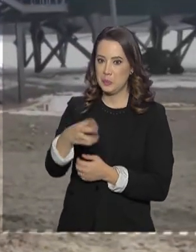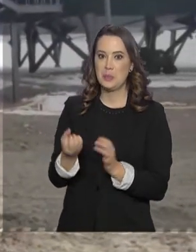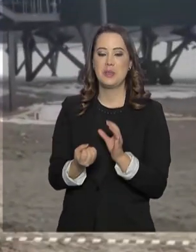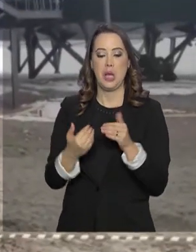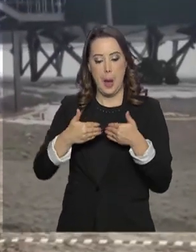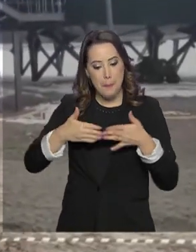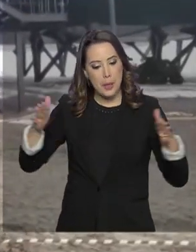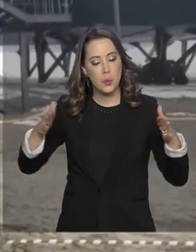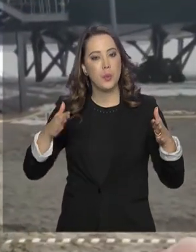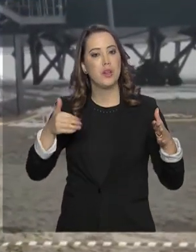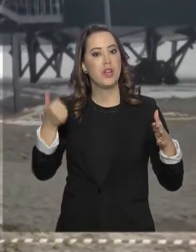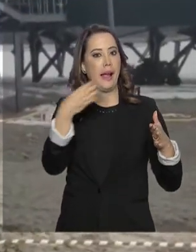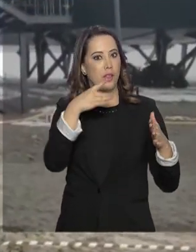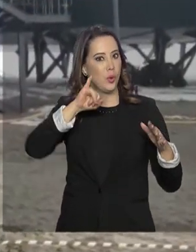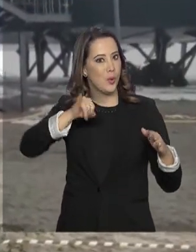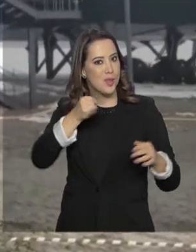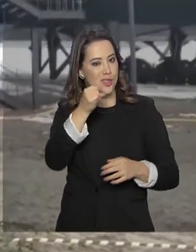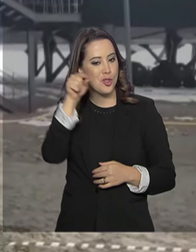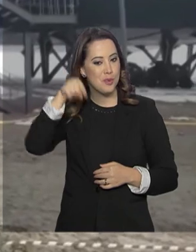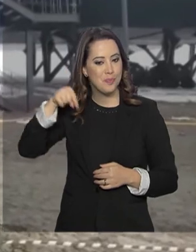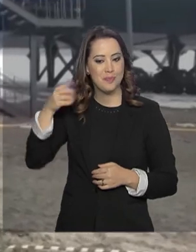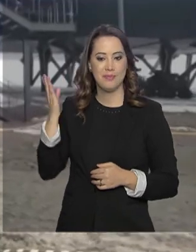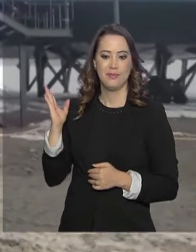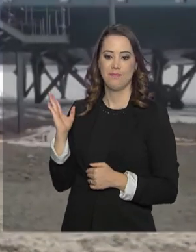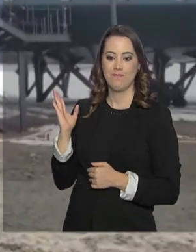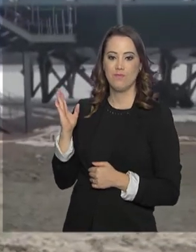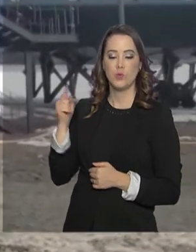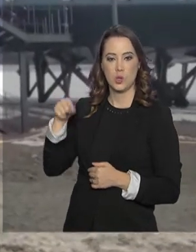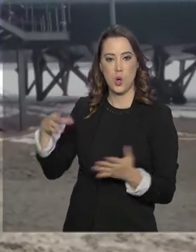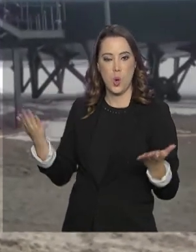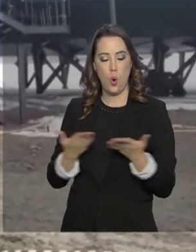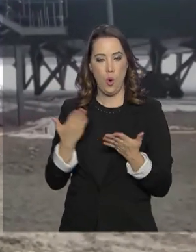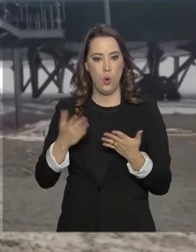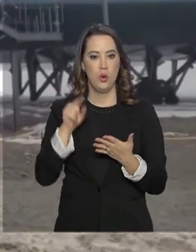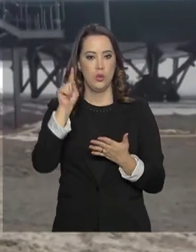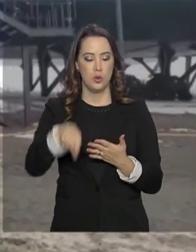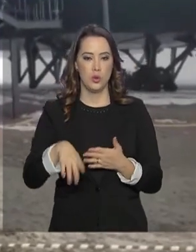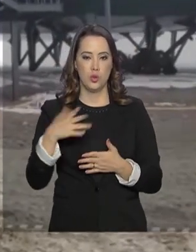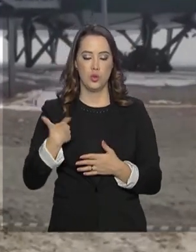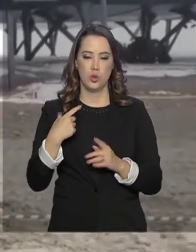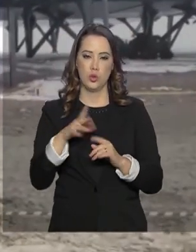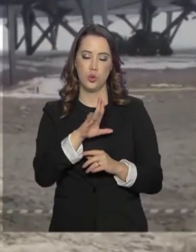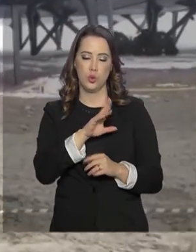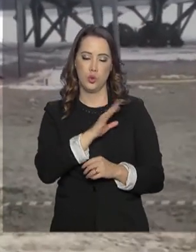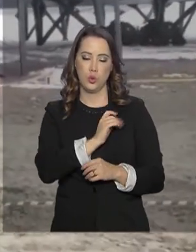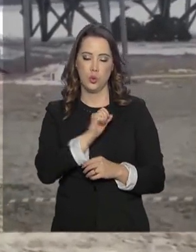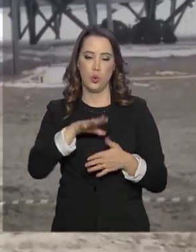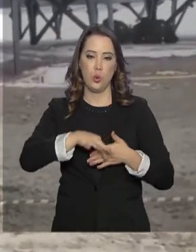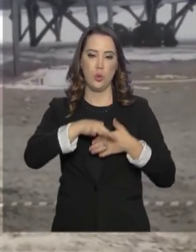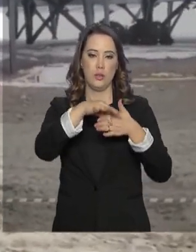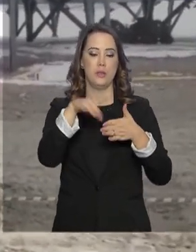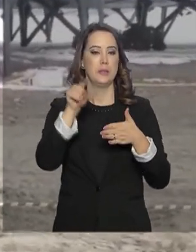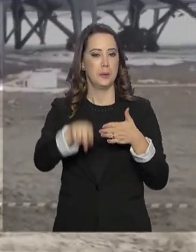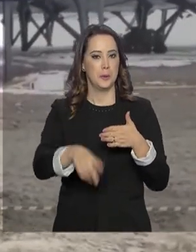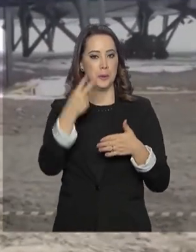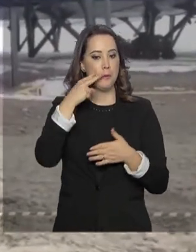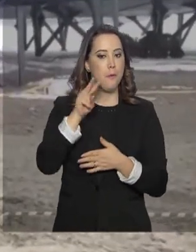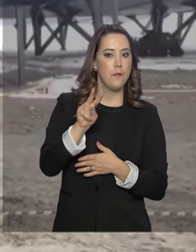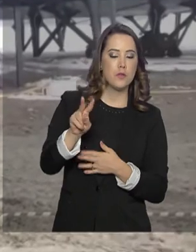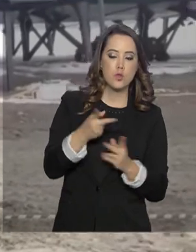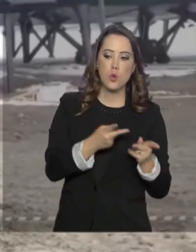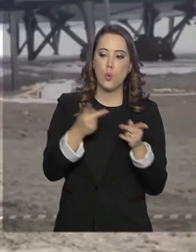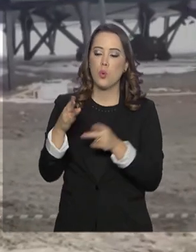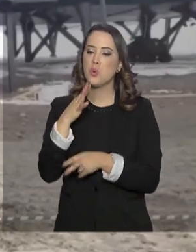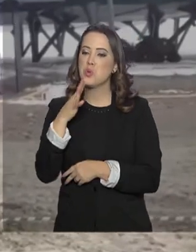14 de janeiro. Hoje, o contra-almirante Sérgio Guida, que o gerente do programa brasileiro na Antártica, fez uma grande vistoria do local